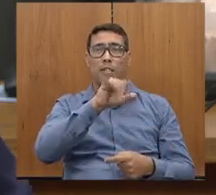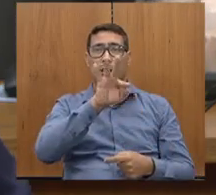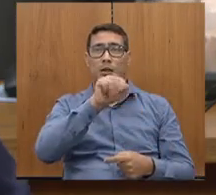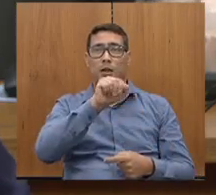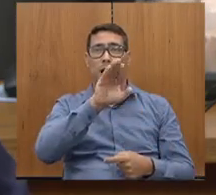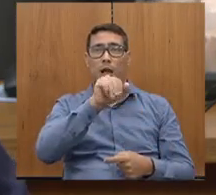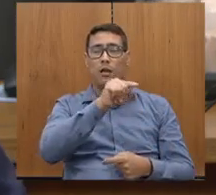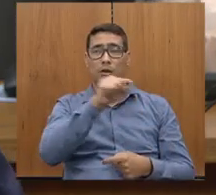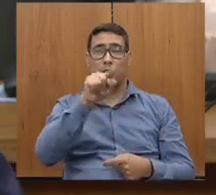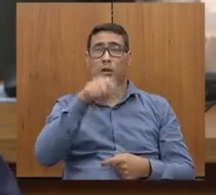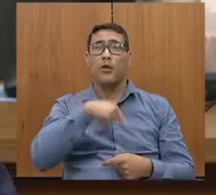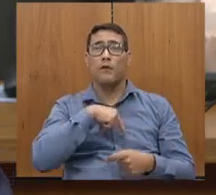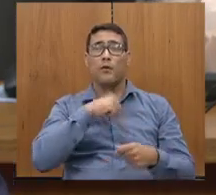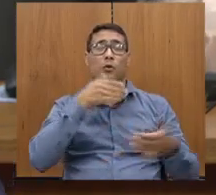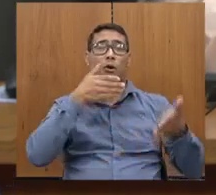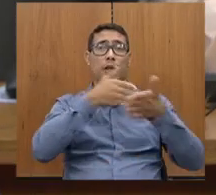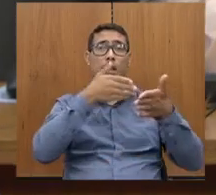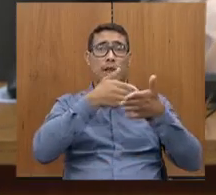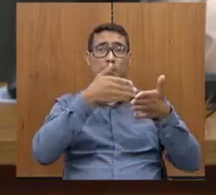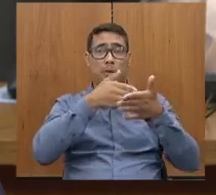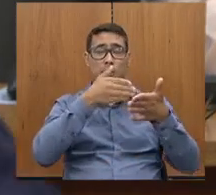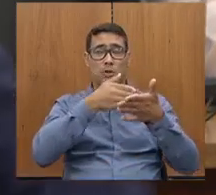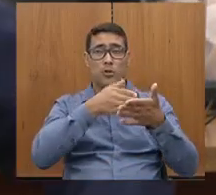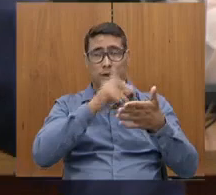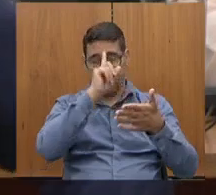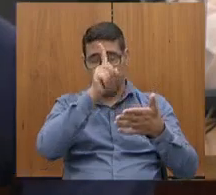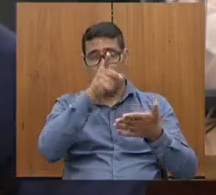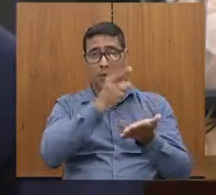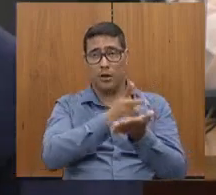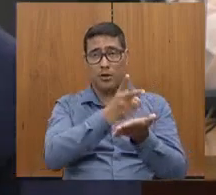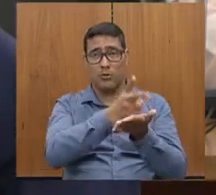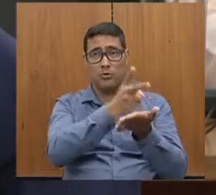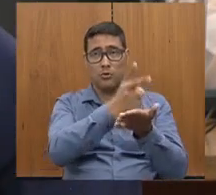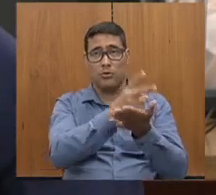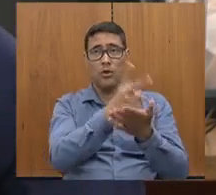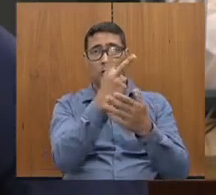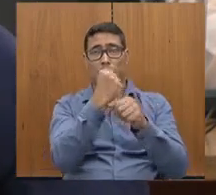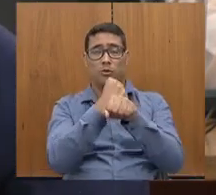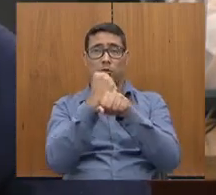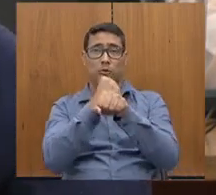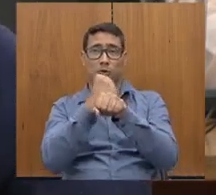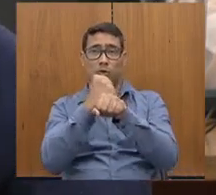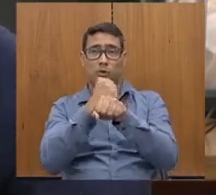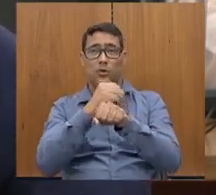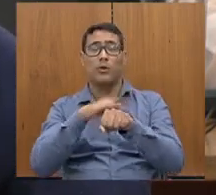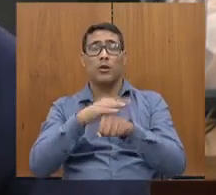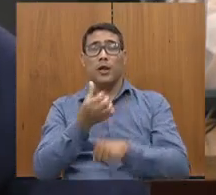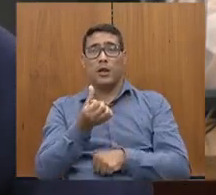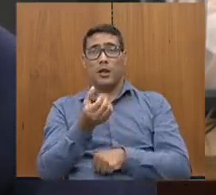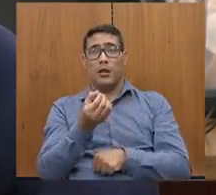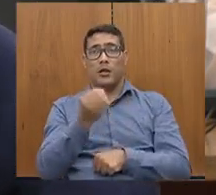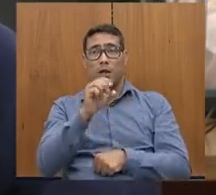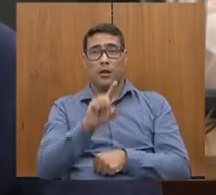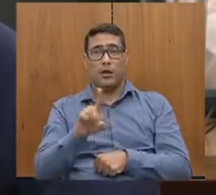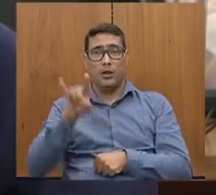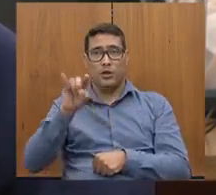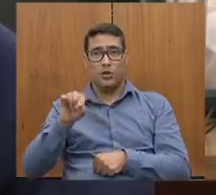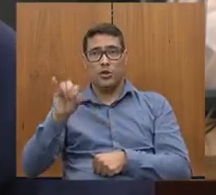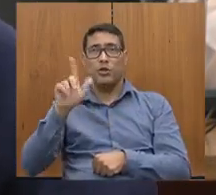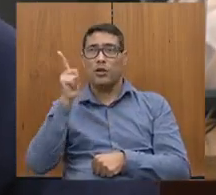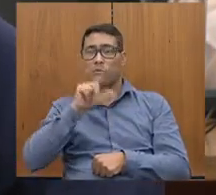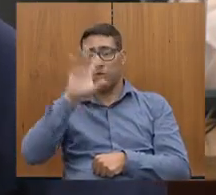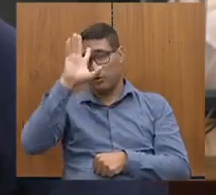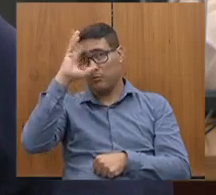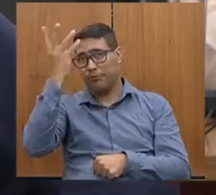sob liminar, impedido da gente dar ordem de início, e esse problema foi resolvido há cerca de 60 dias, a gente homologou a licitação,